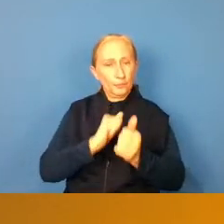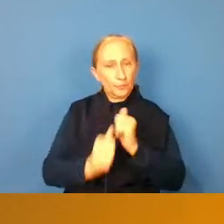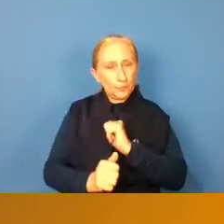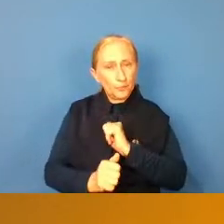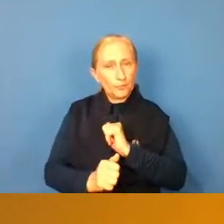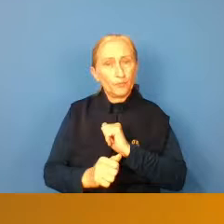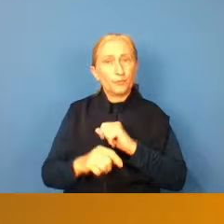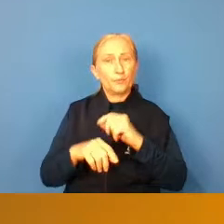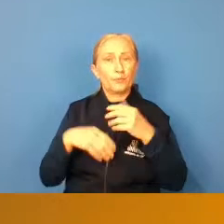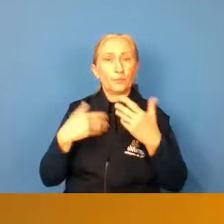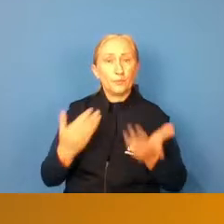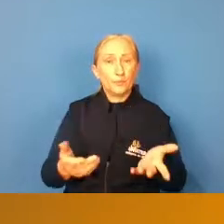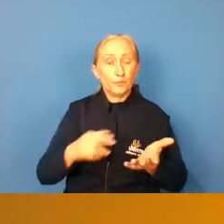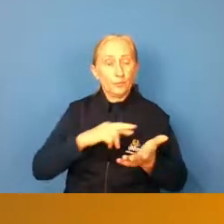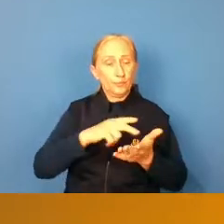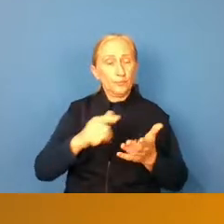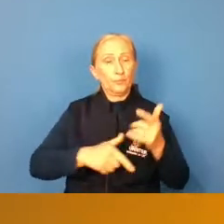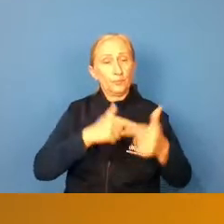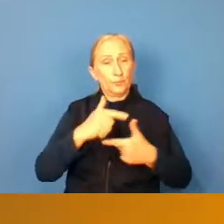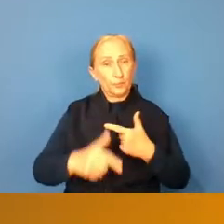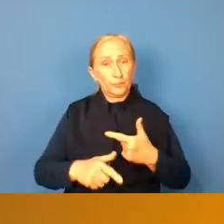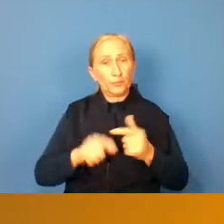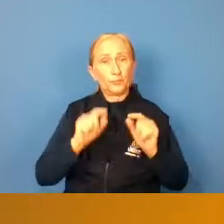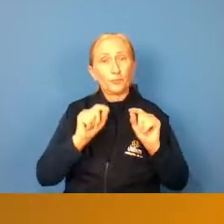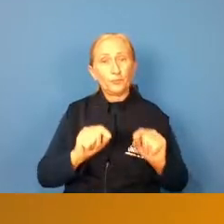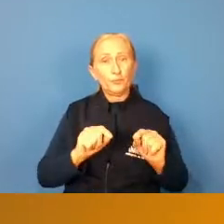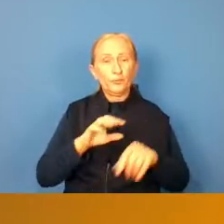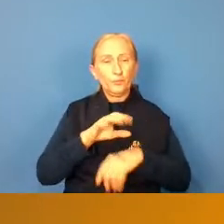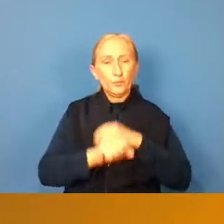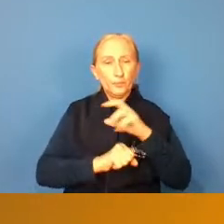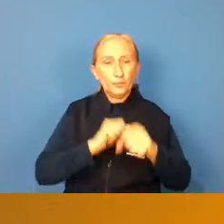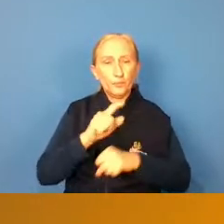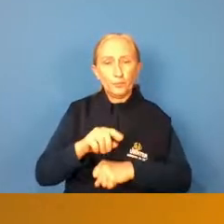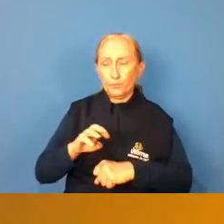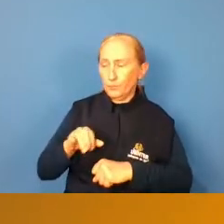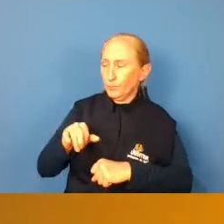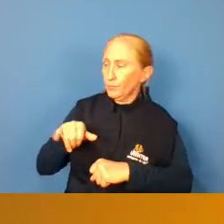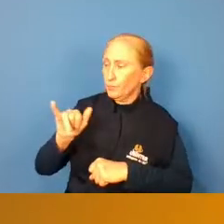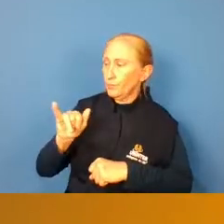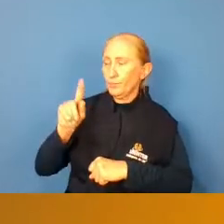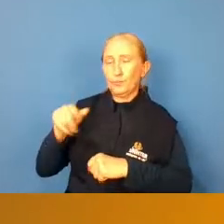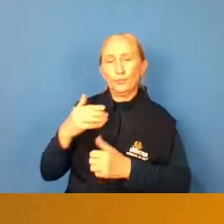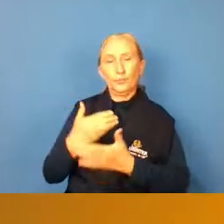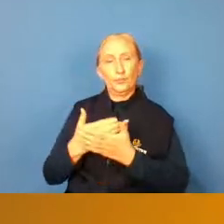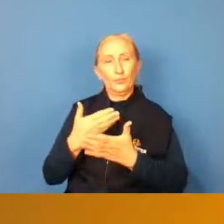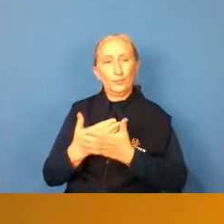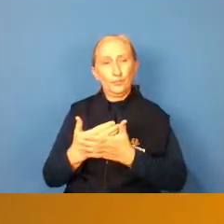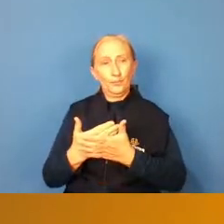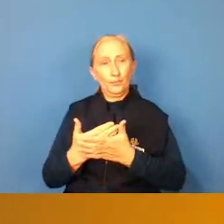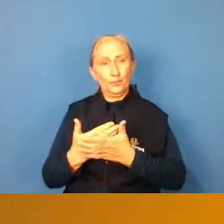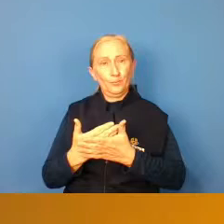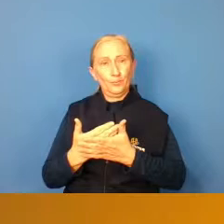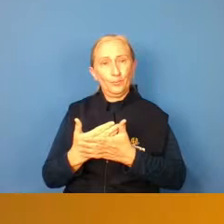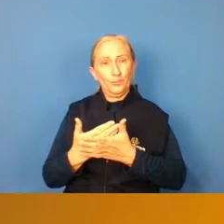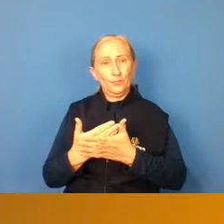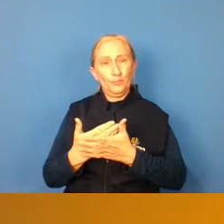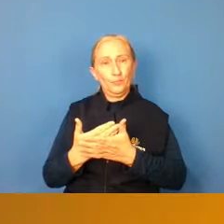então há muitos trabalhos e essa busca do Wesley por estudar um